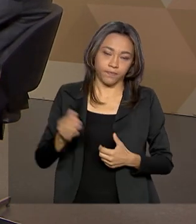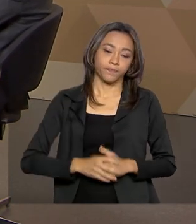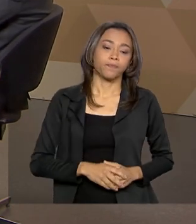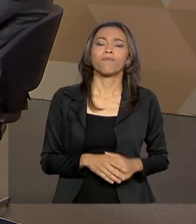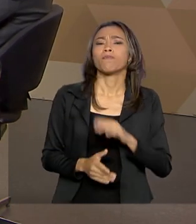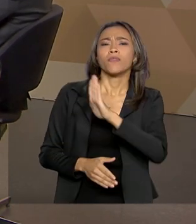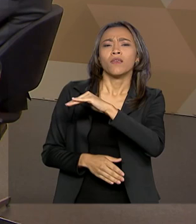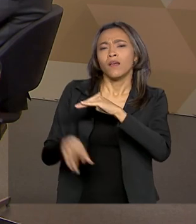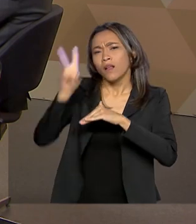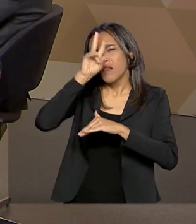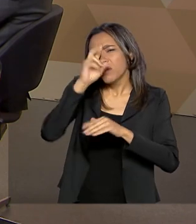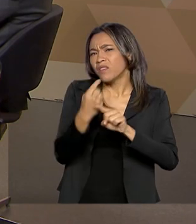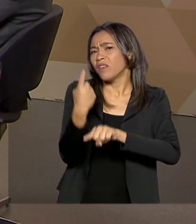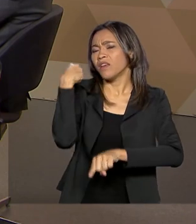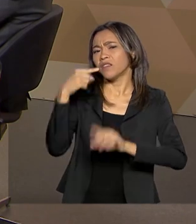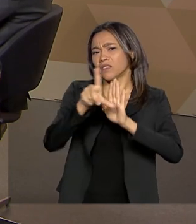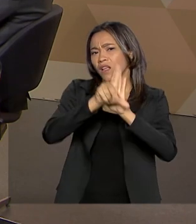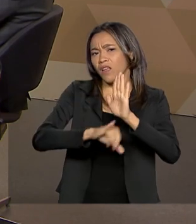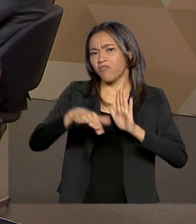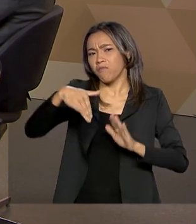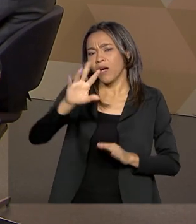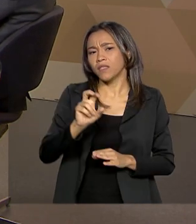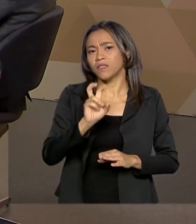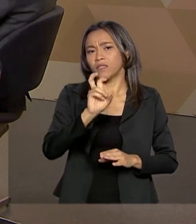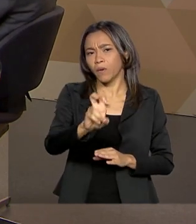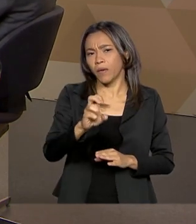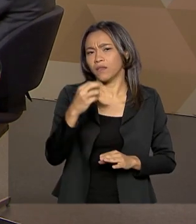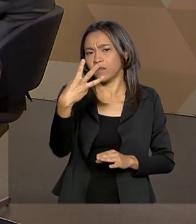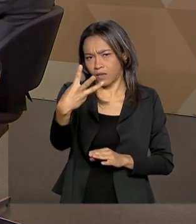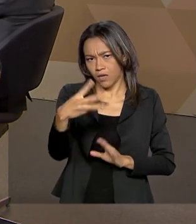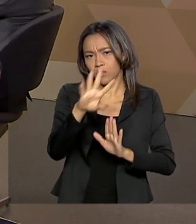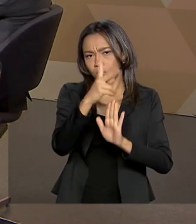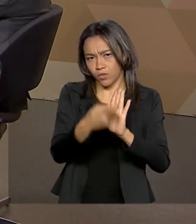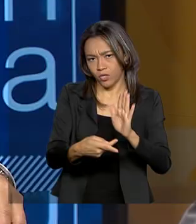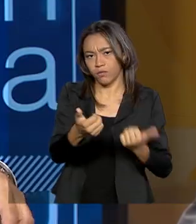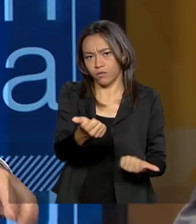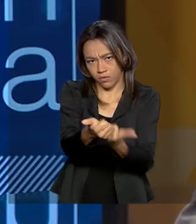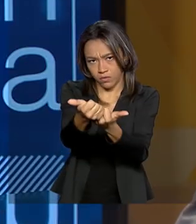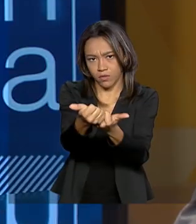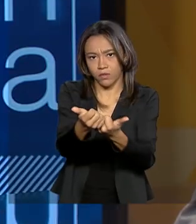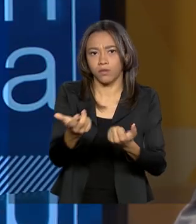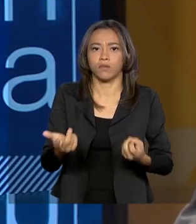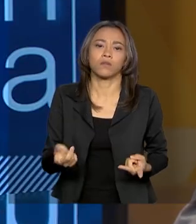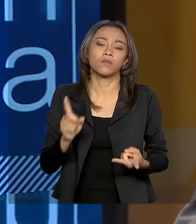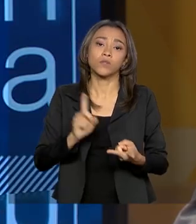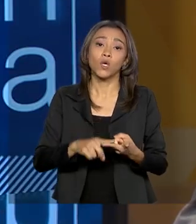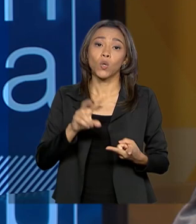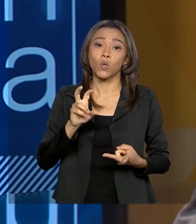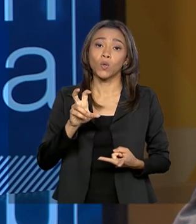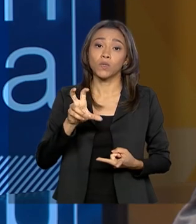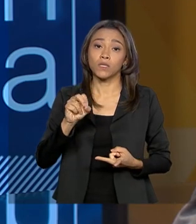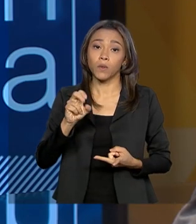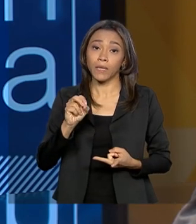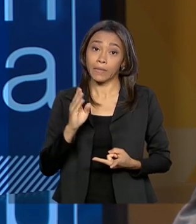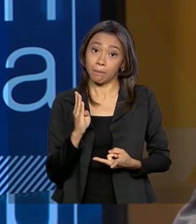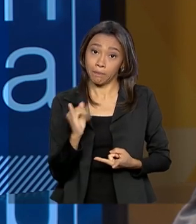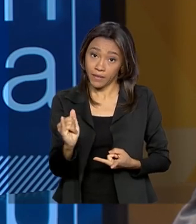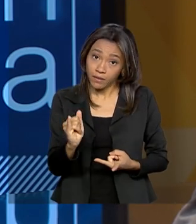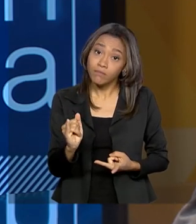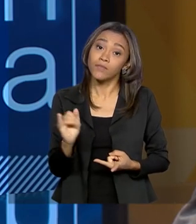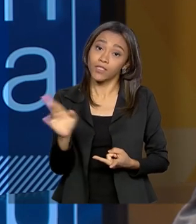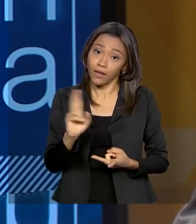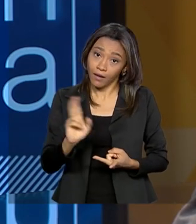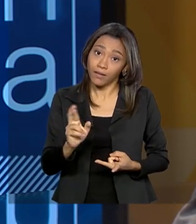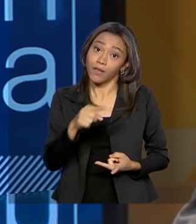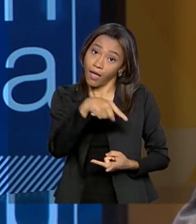desde a existência da lei, foram mais de 53 mil projetos patrocinados, com 50 bilhões de reais investidos aí.